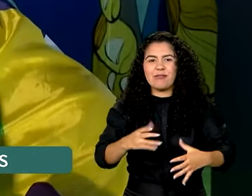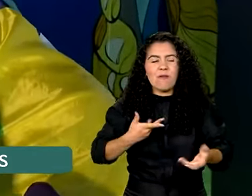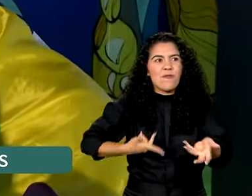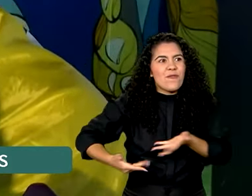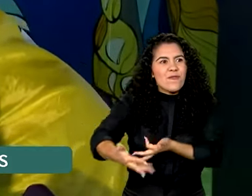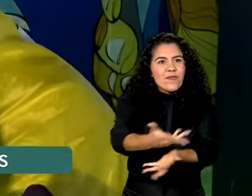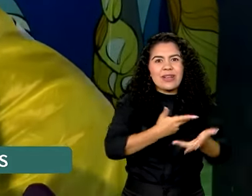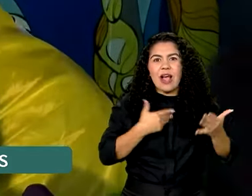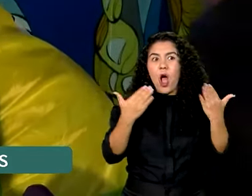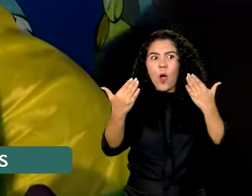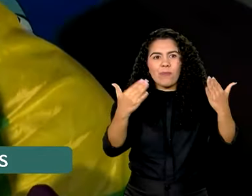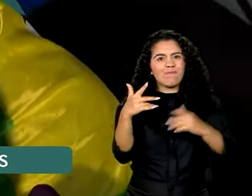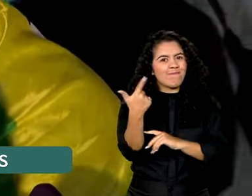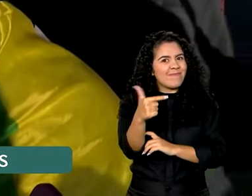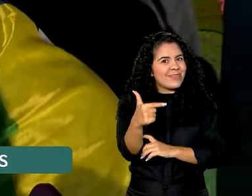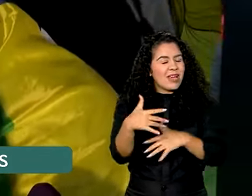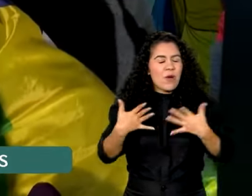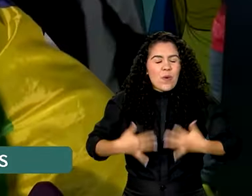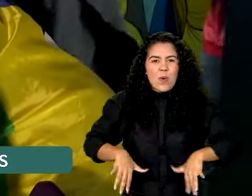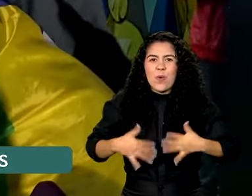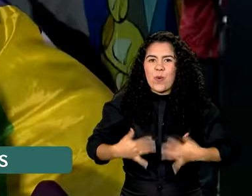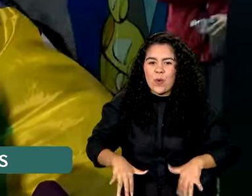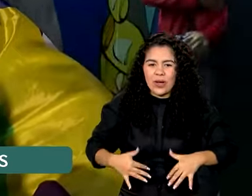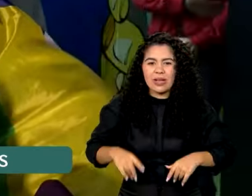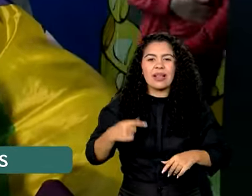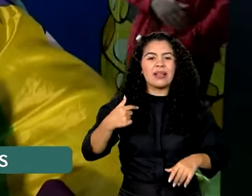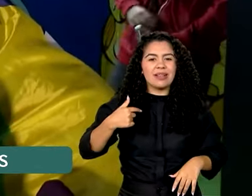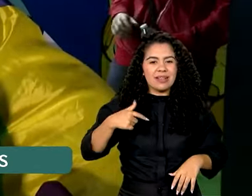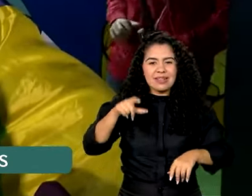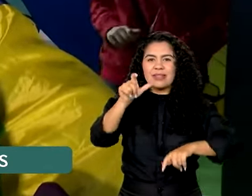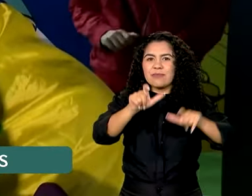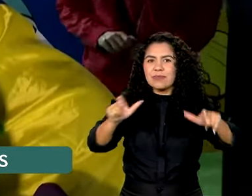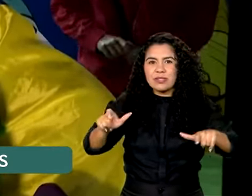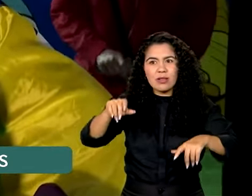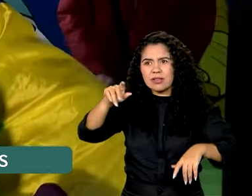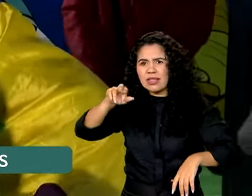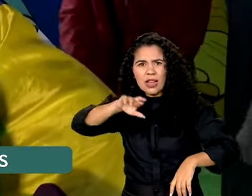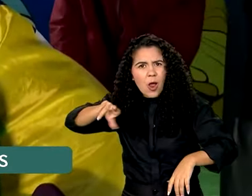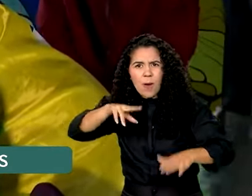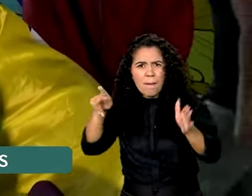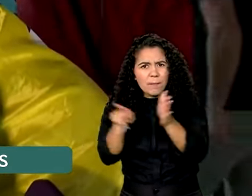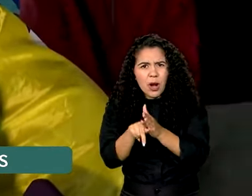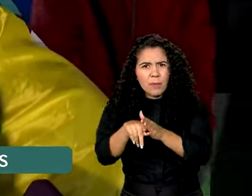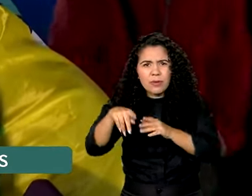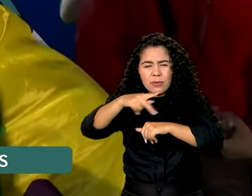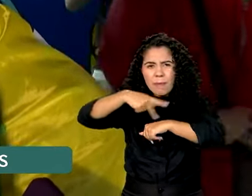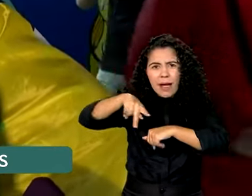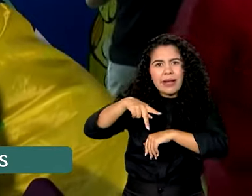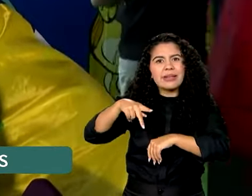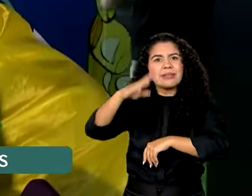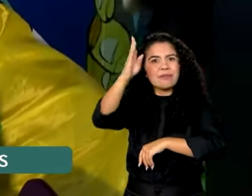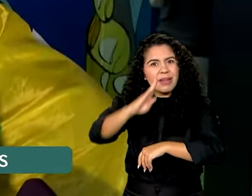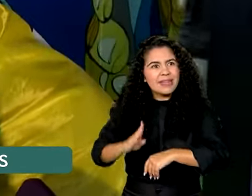incomparável. E mesmo quem não era brasileiro, entrou na onda, na energia.